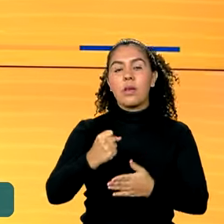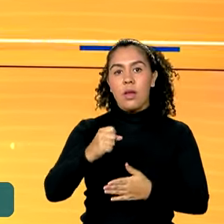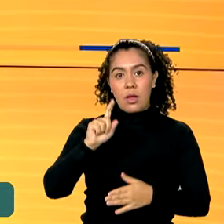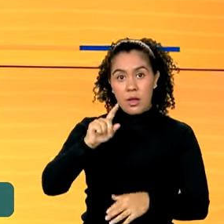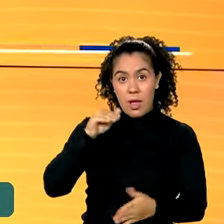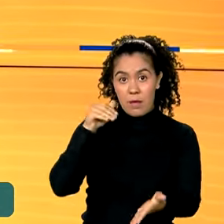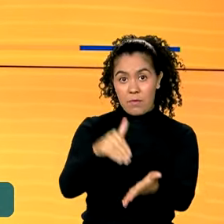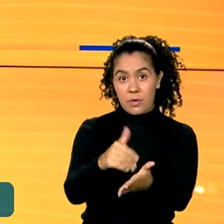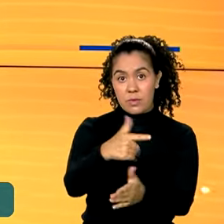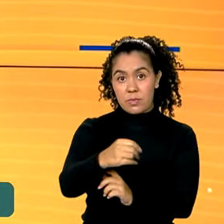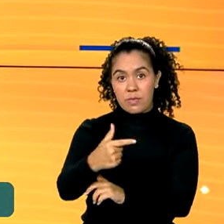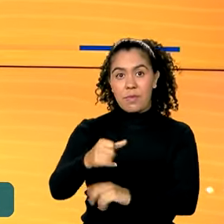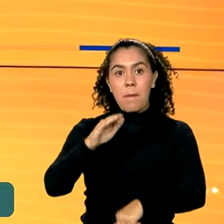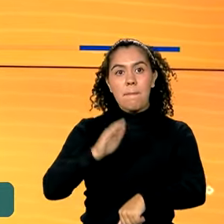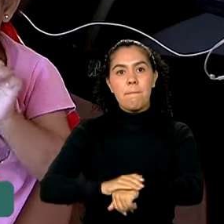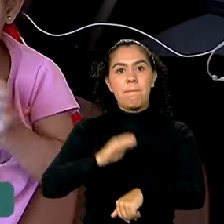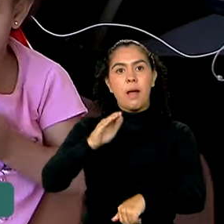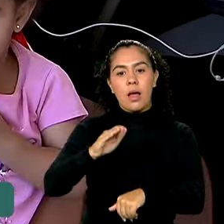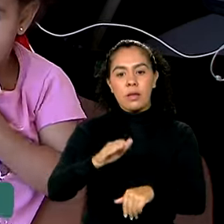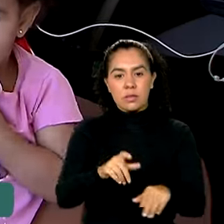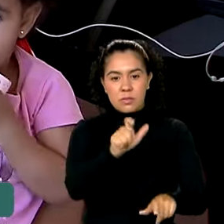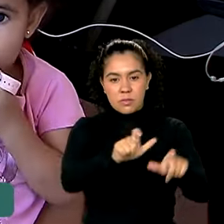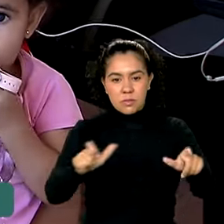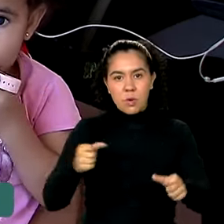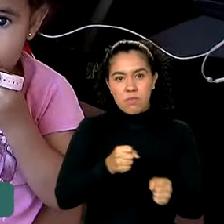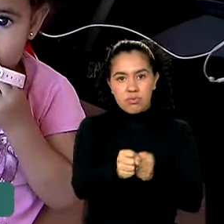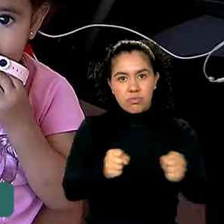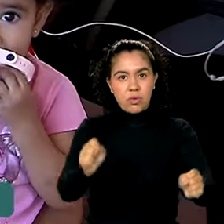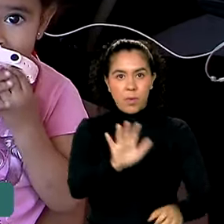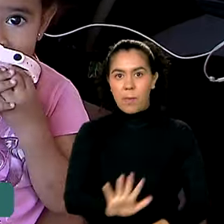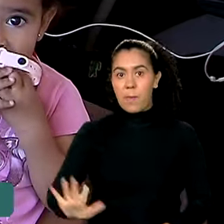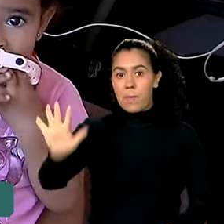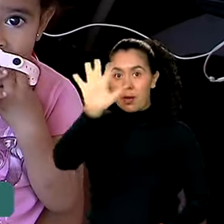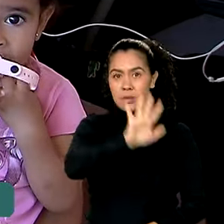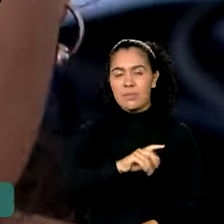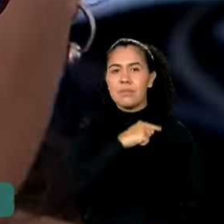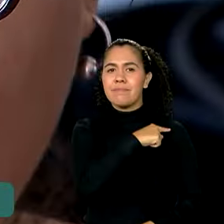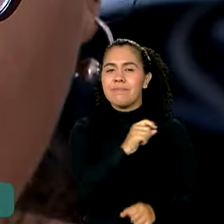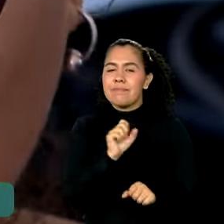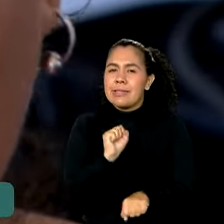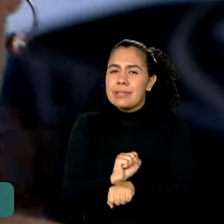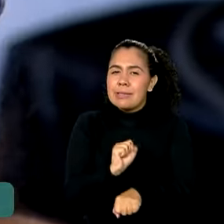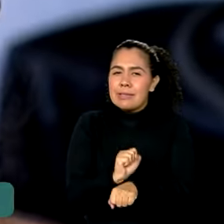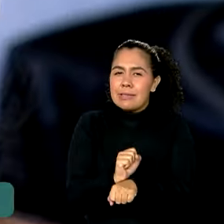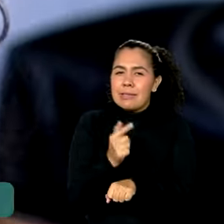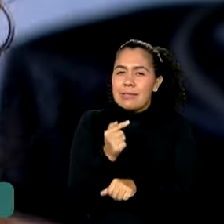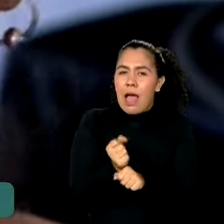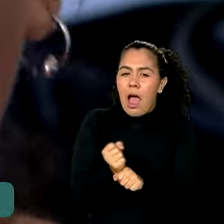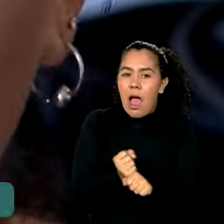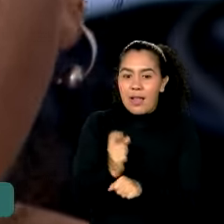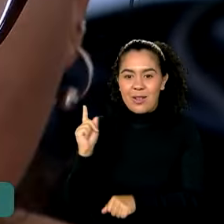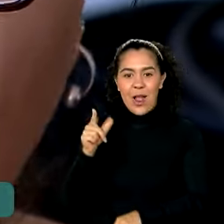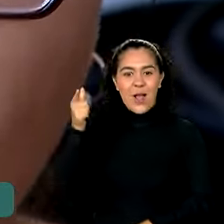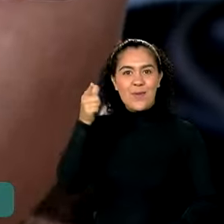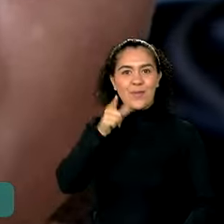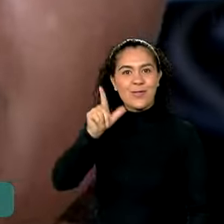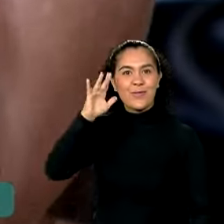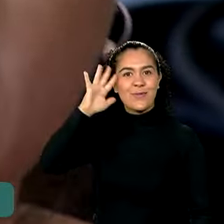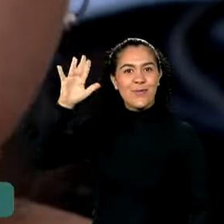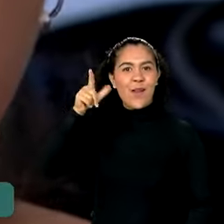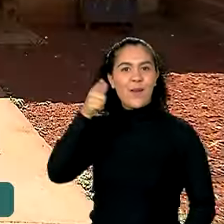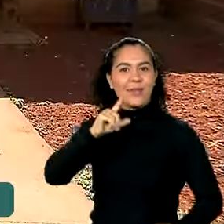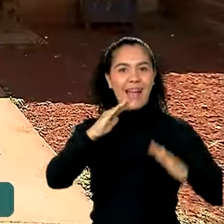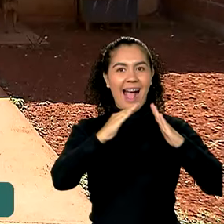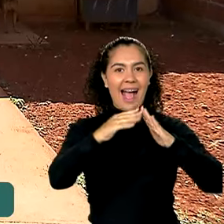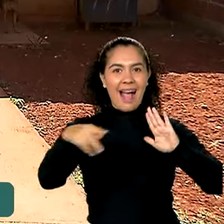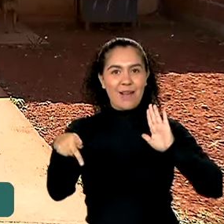moradias em todo o país depois de 7 anos de espera Juliana conseguiu realizar o sonho de ter a casa